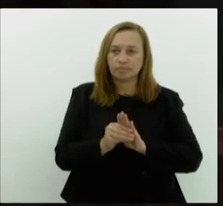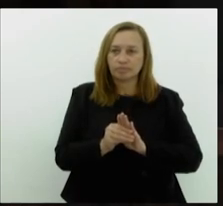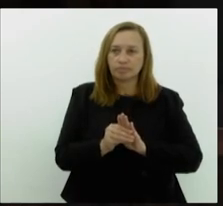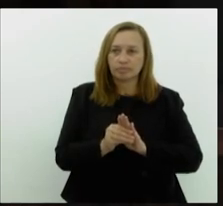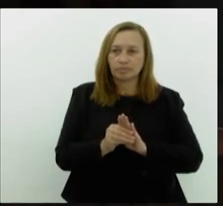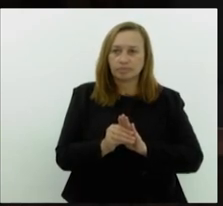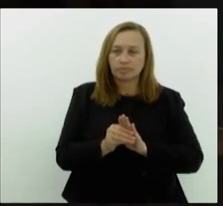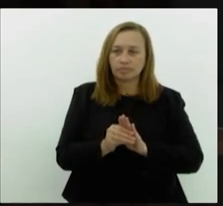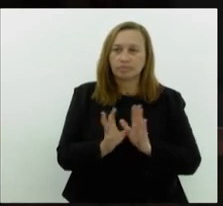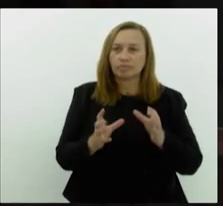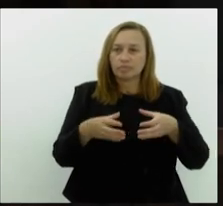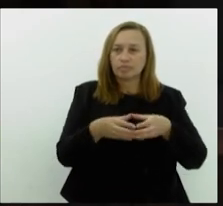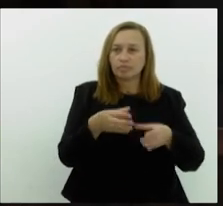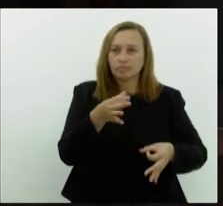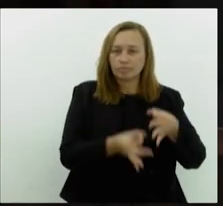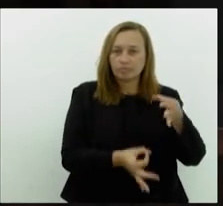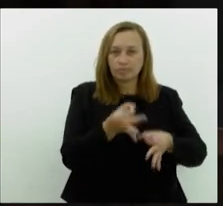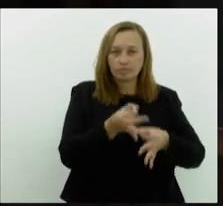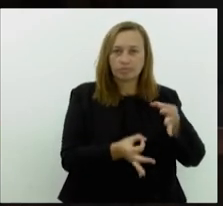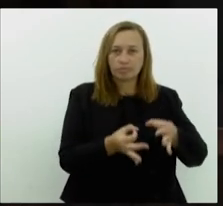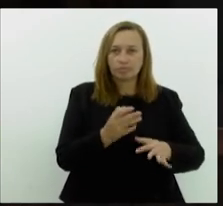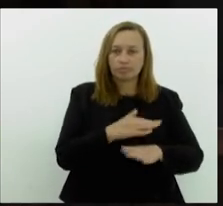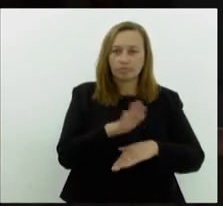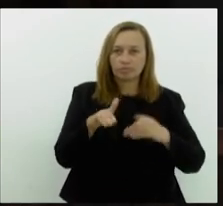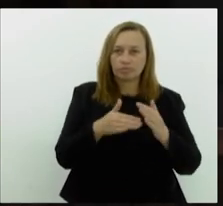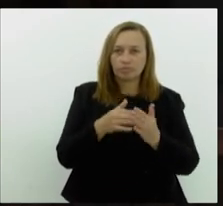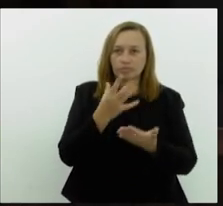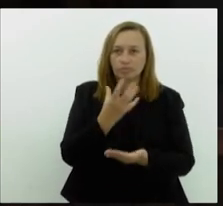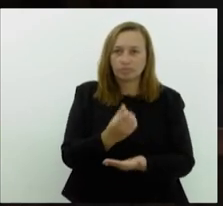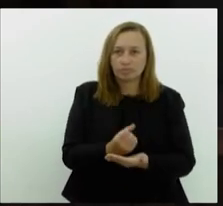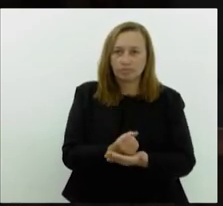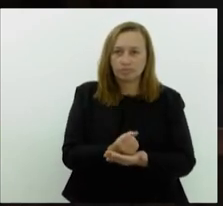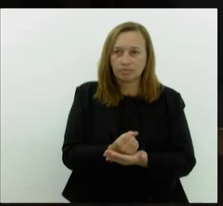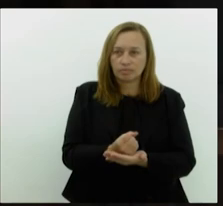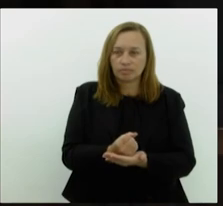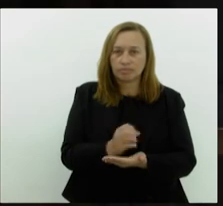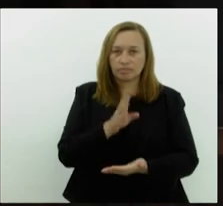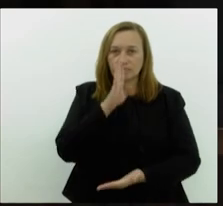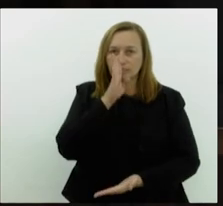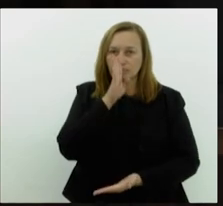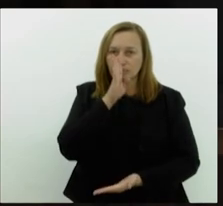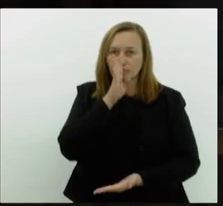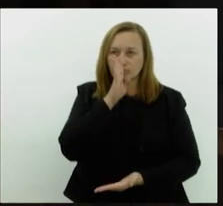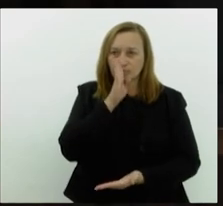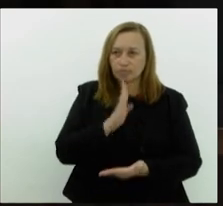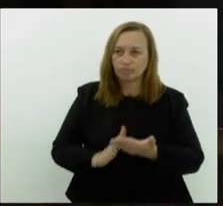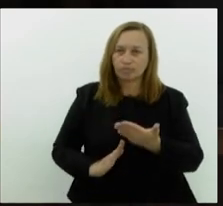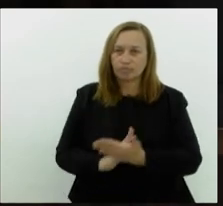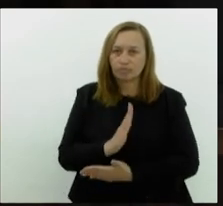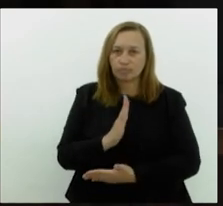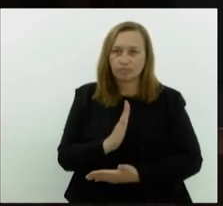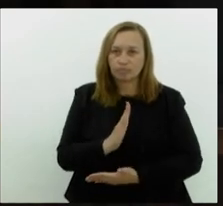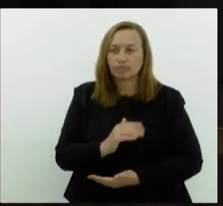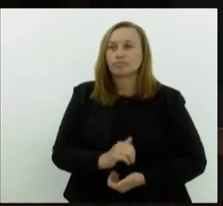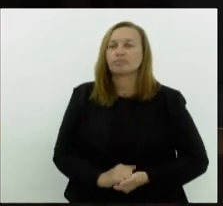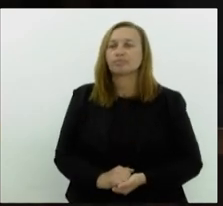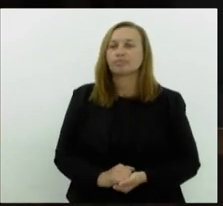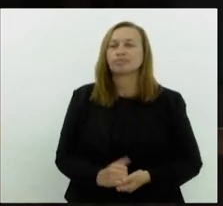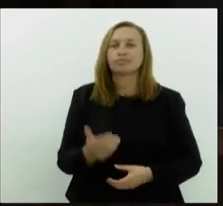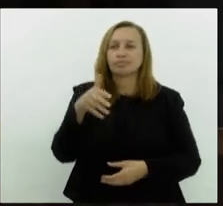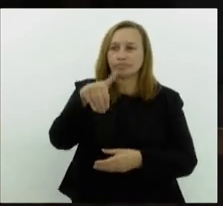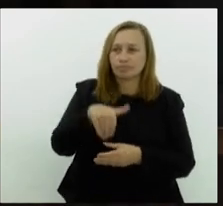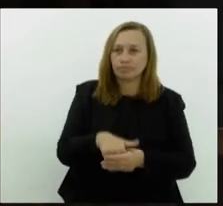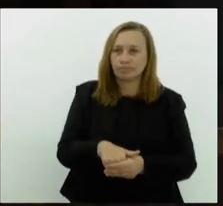da comissão de Justiça. Srs. Caprovo, permanece como estão, aprovado. Em